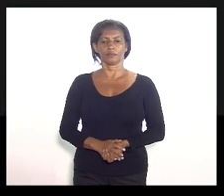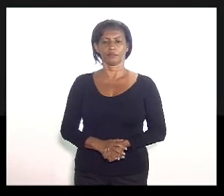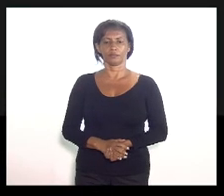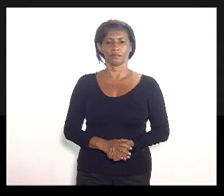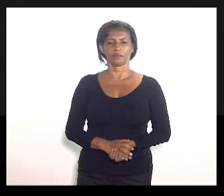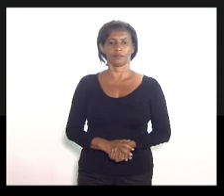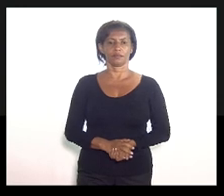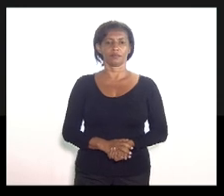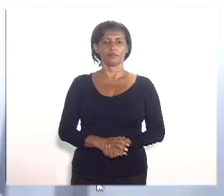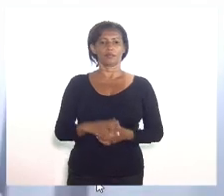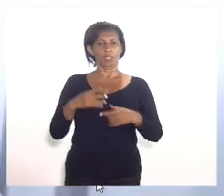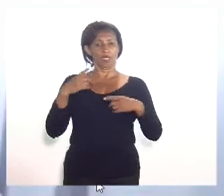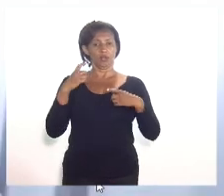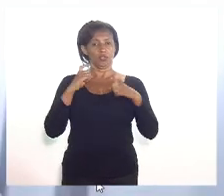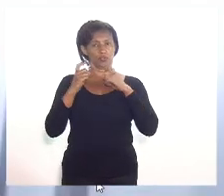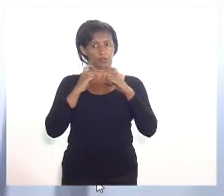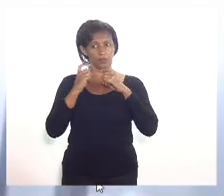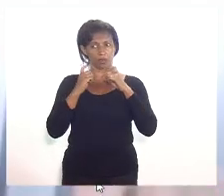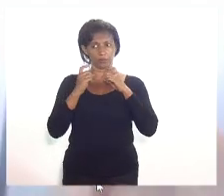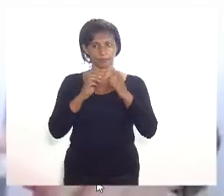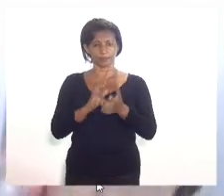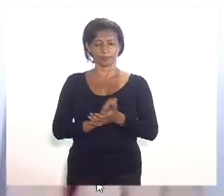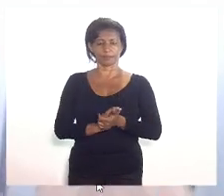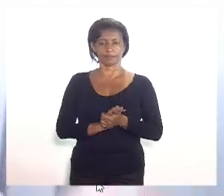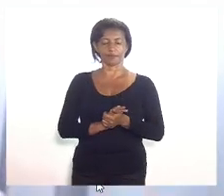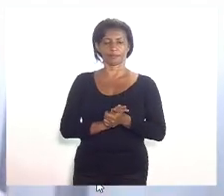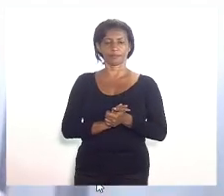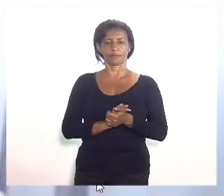Em discussão? Não.